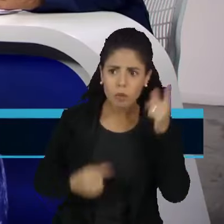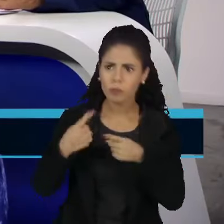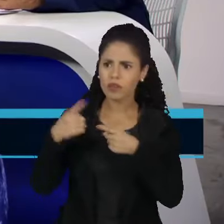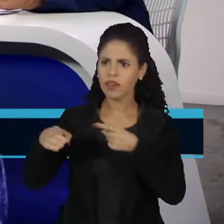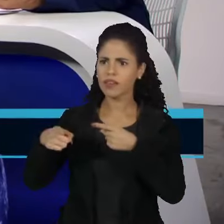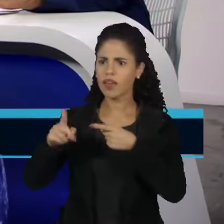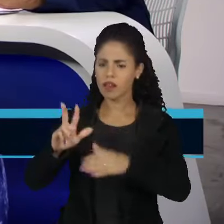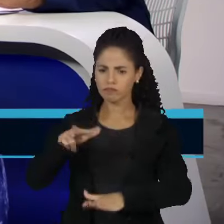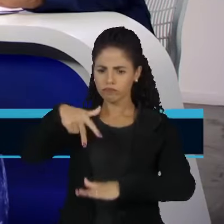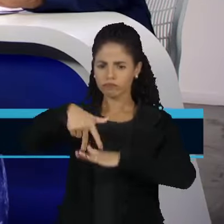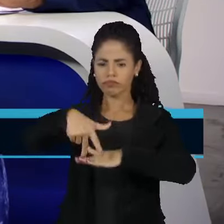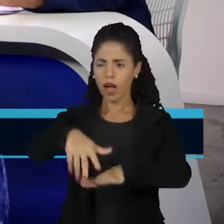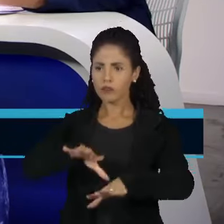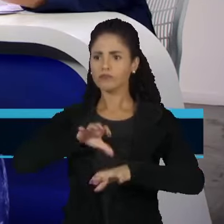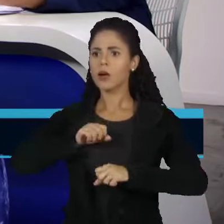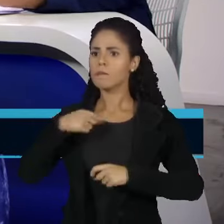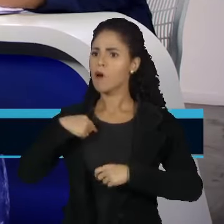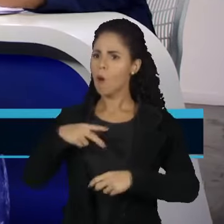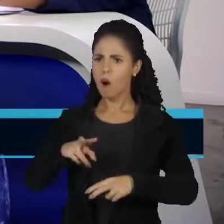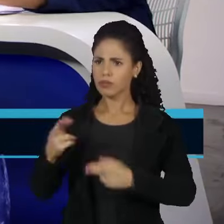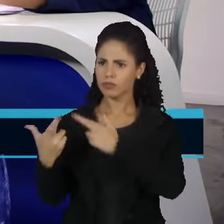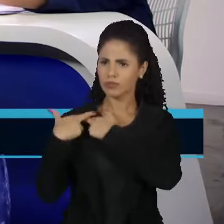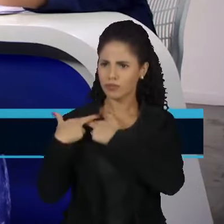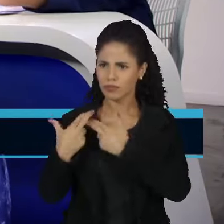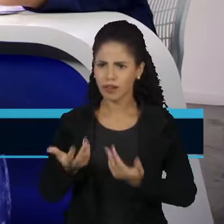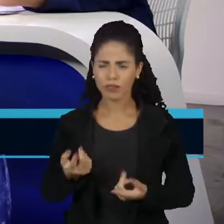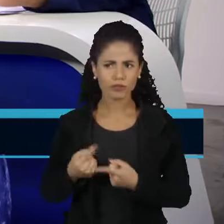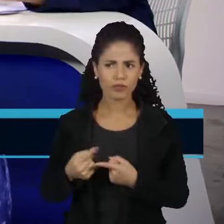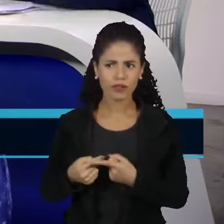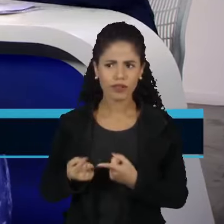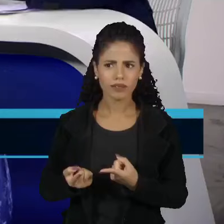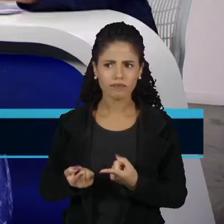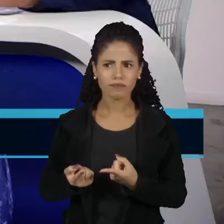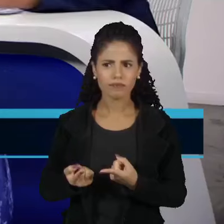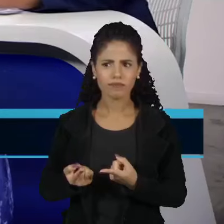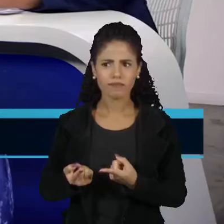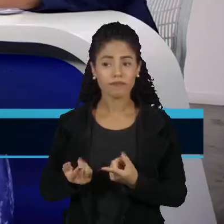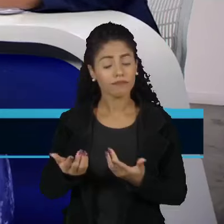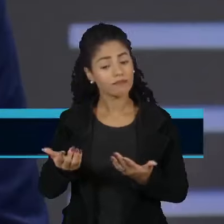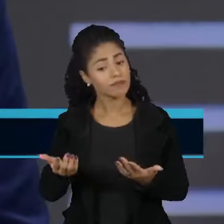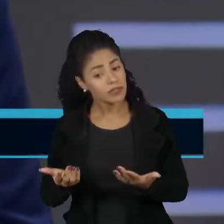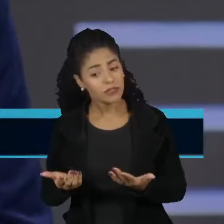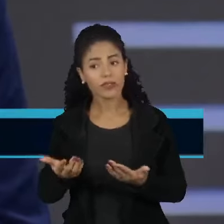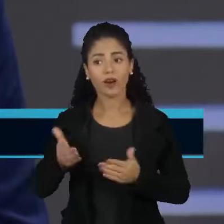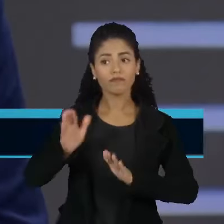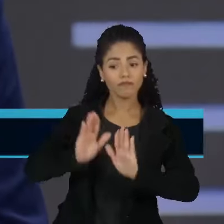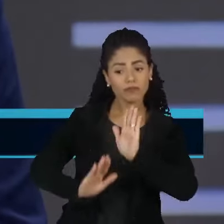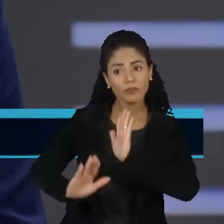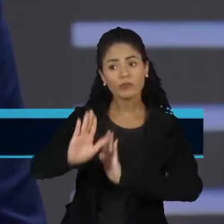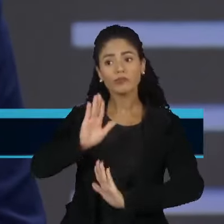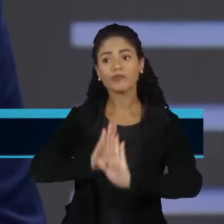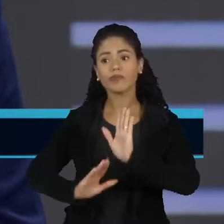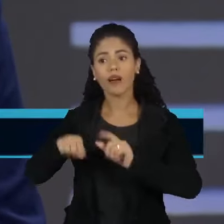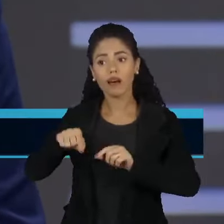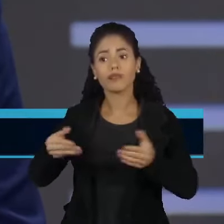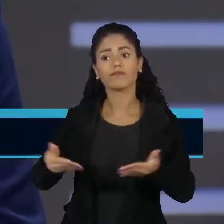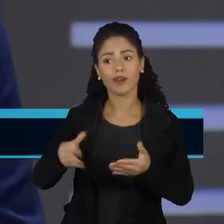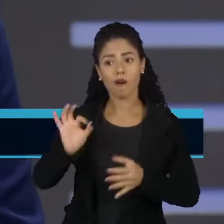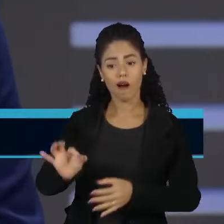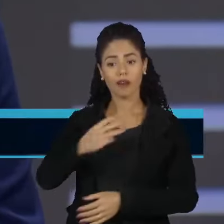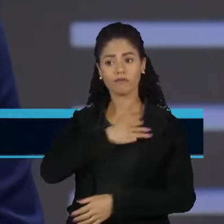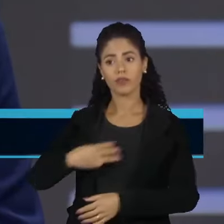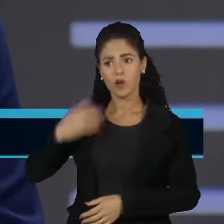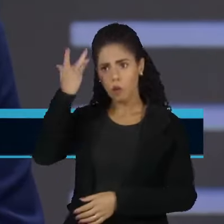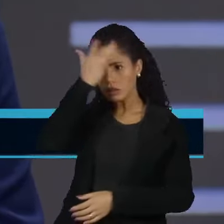Vera, Karen, né? Eu acho que tem um ministro que está perdendo espaço nesse governo e o